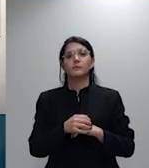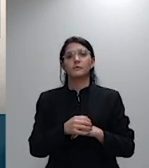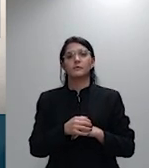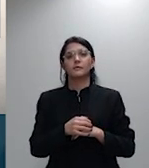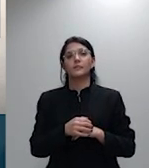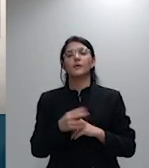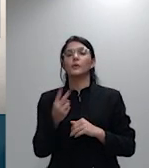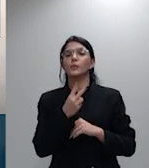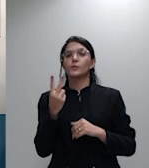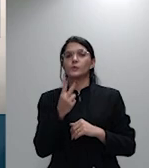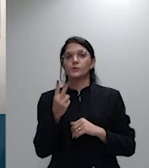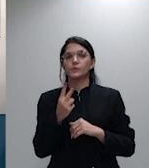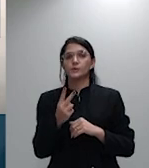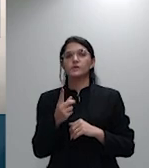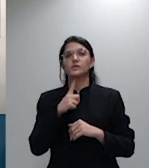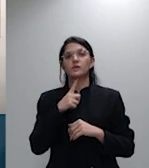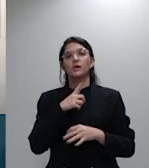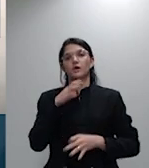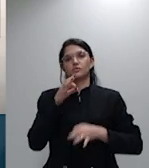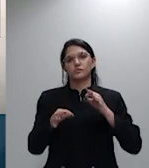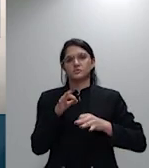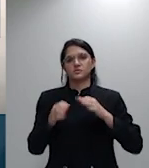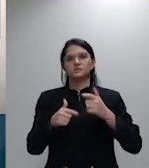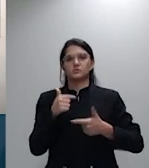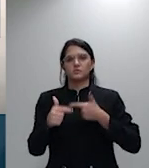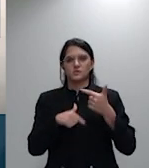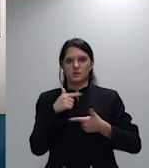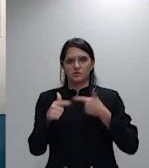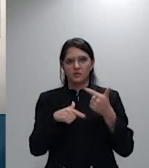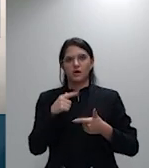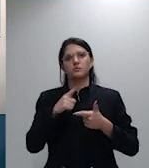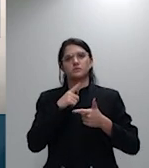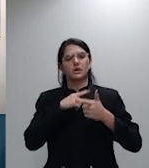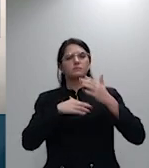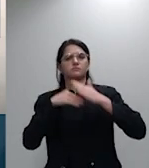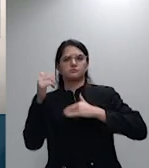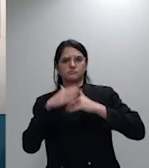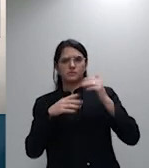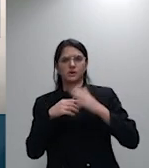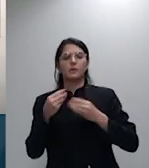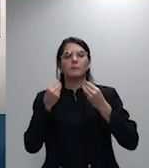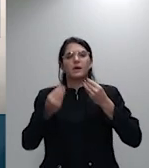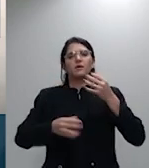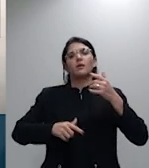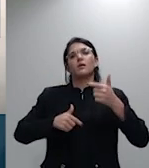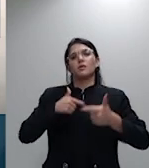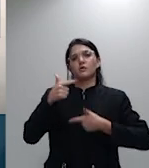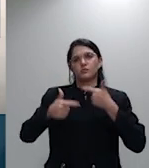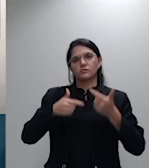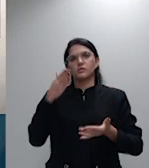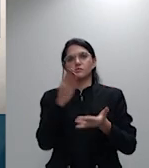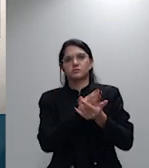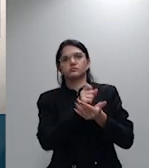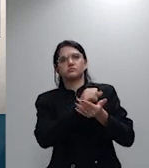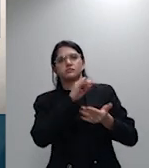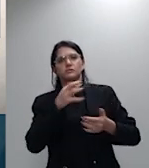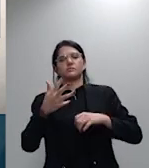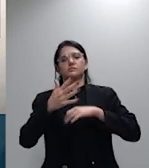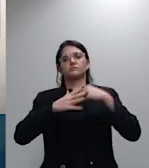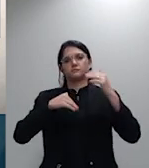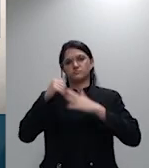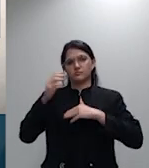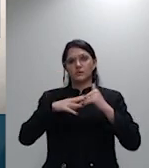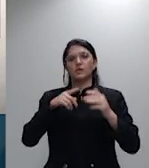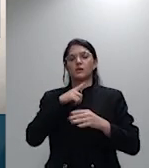é competente para processar e julgar ações de indenização por dano moral e material decorrentes da relação laboral inclusive